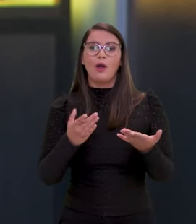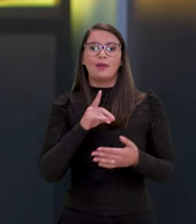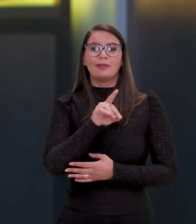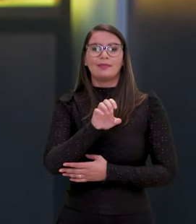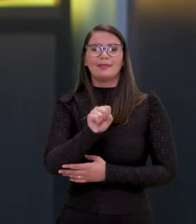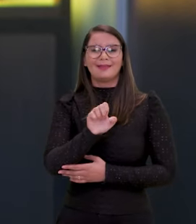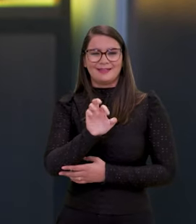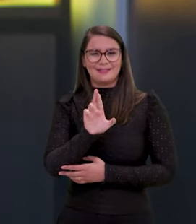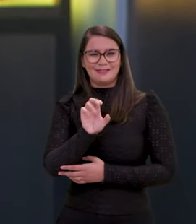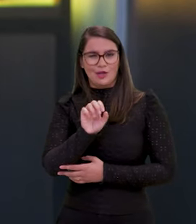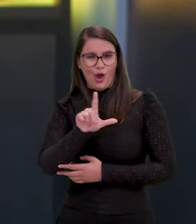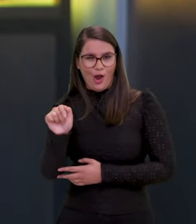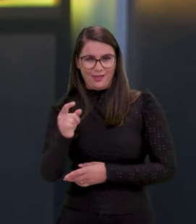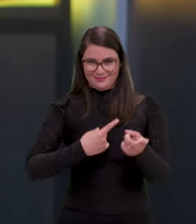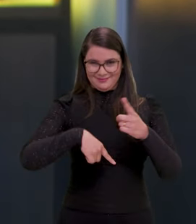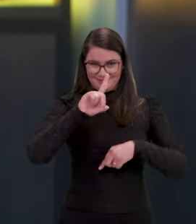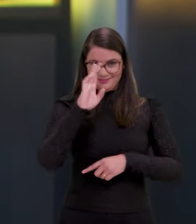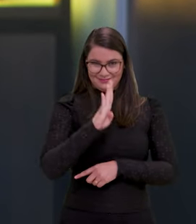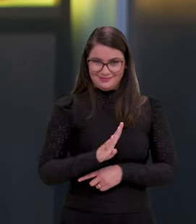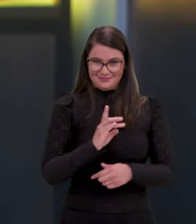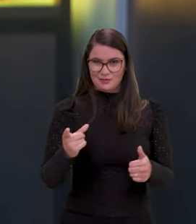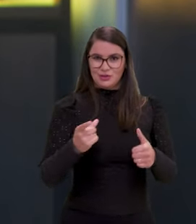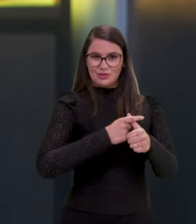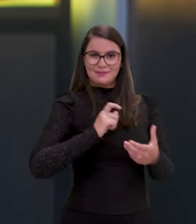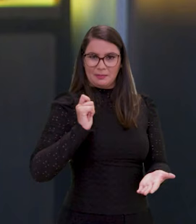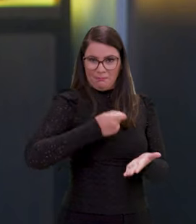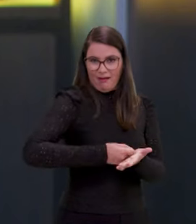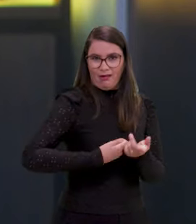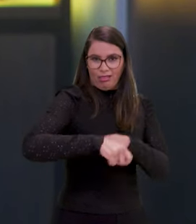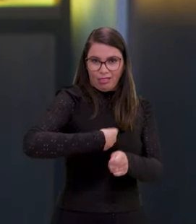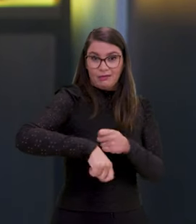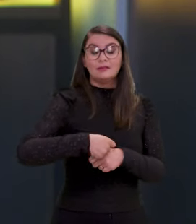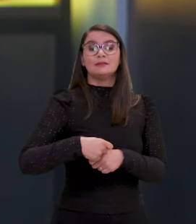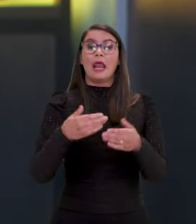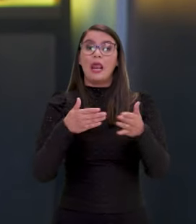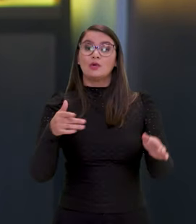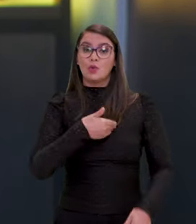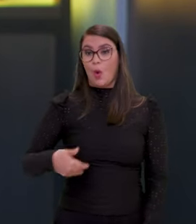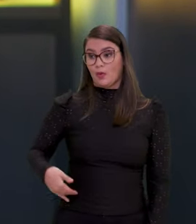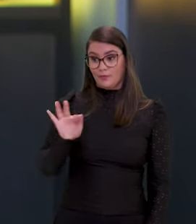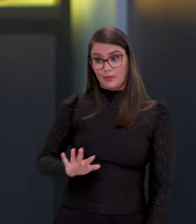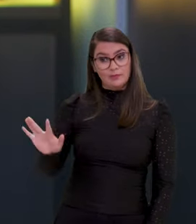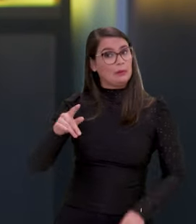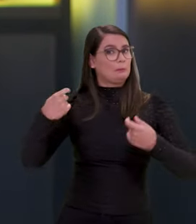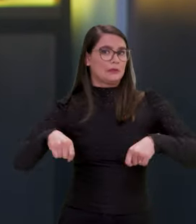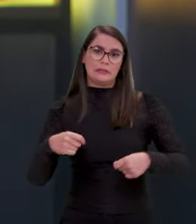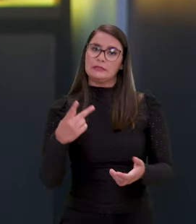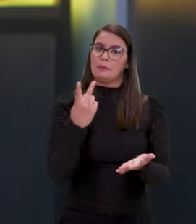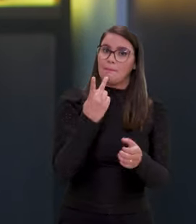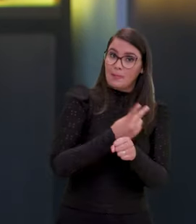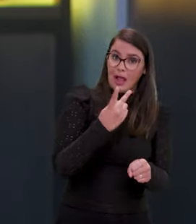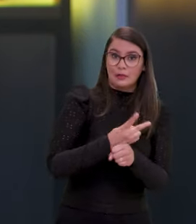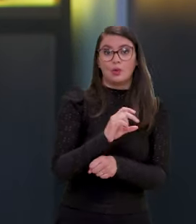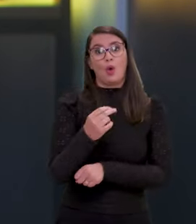do desenrola, que está sendo lançado pelo governo federal agora, e ele necessita ser prata ou